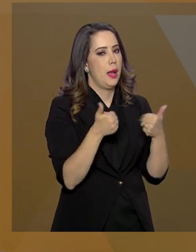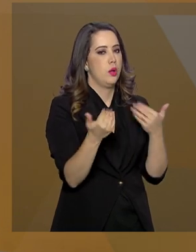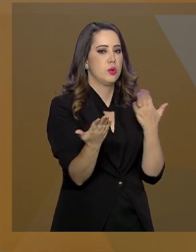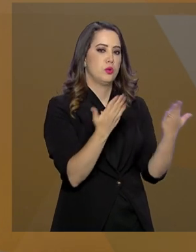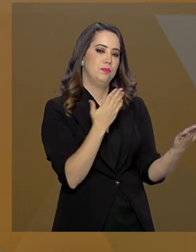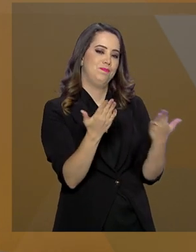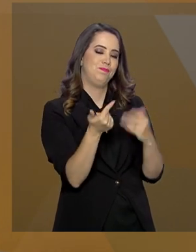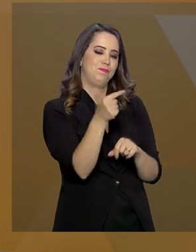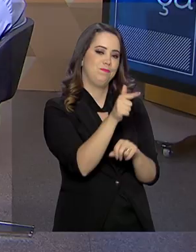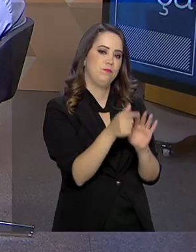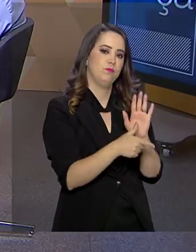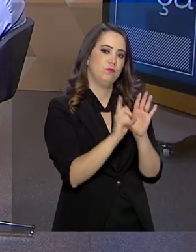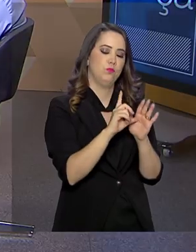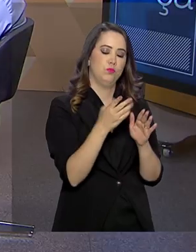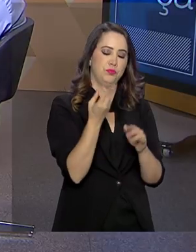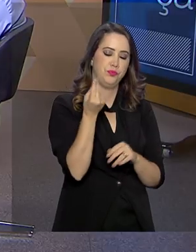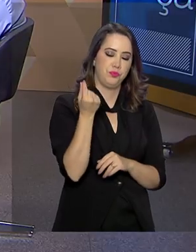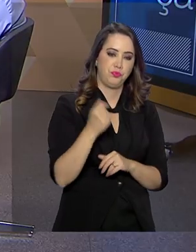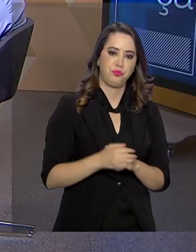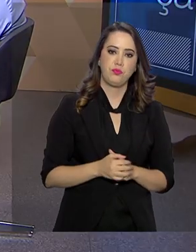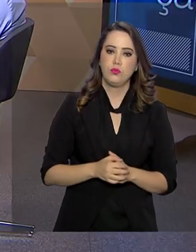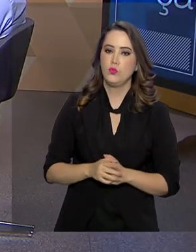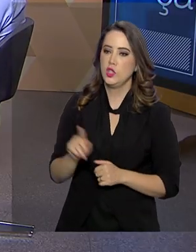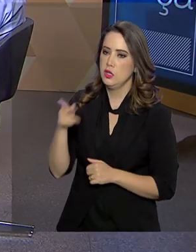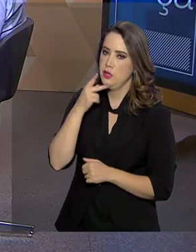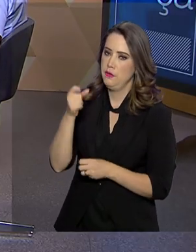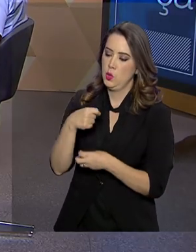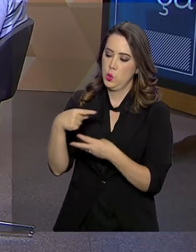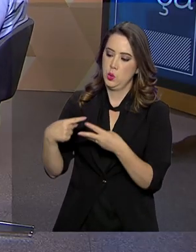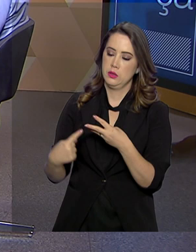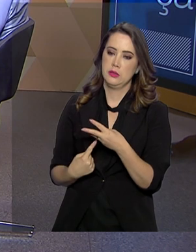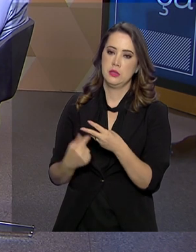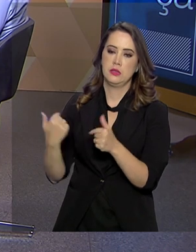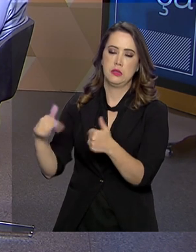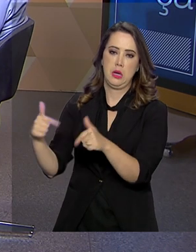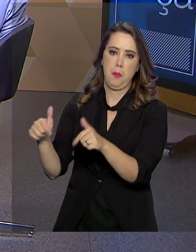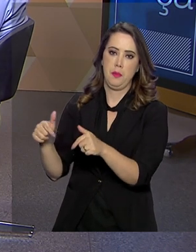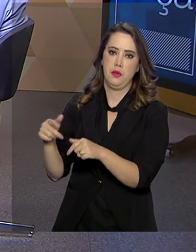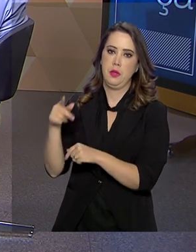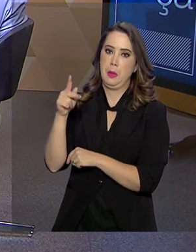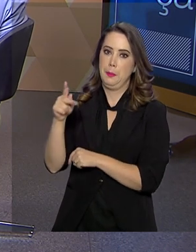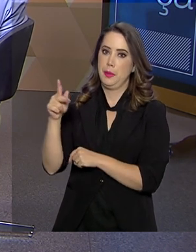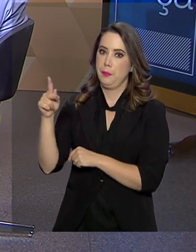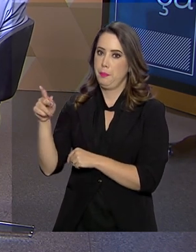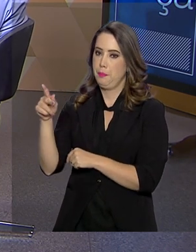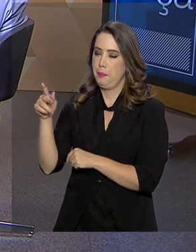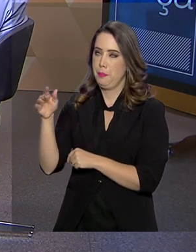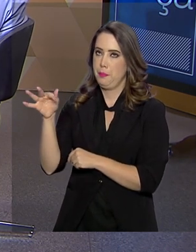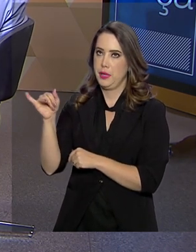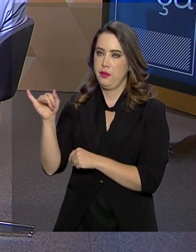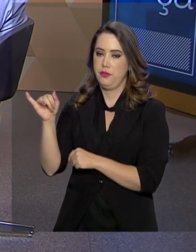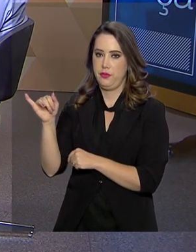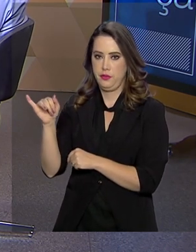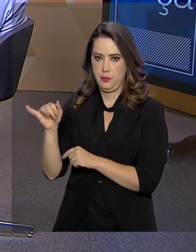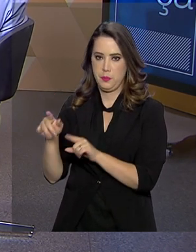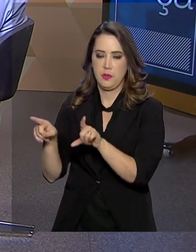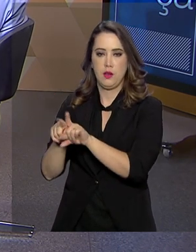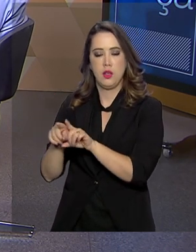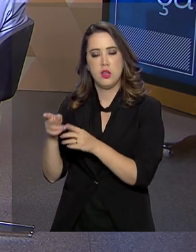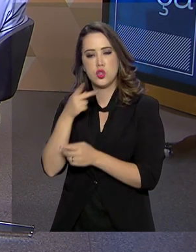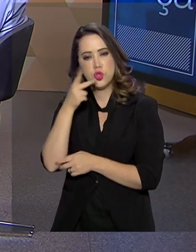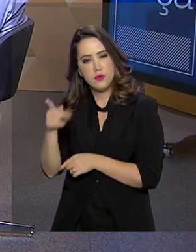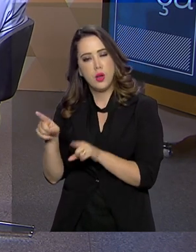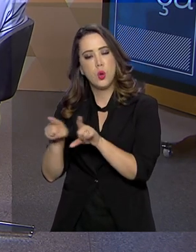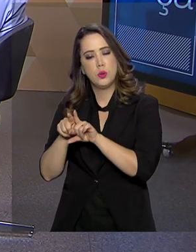passado. O senhor comentou essas três grandes dimensões do PEPIF, e a gente falou um pouquinho dessa